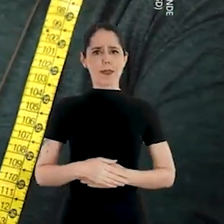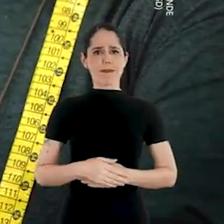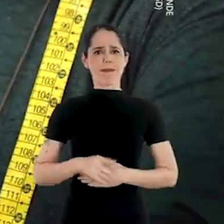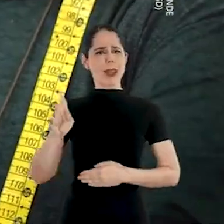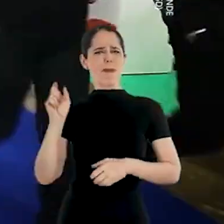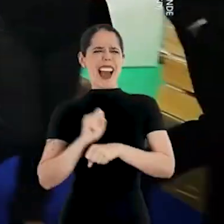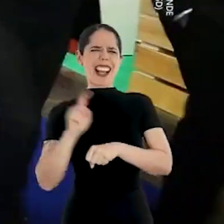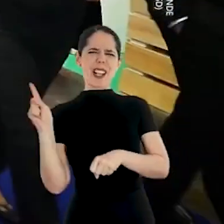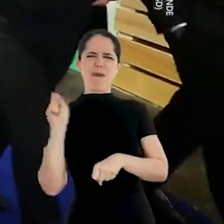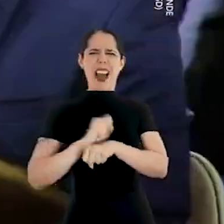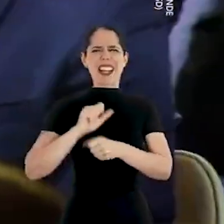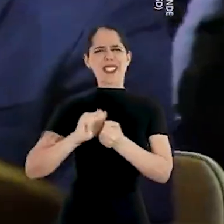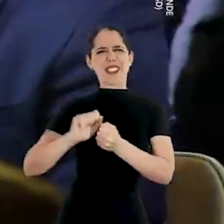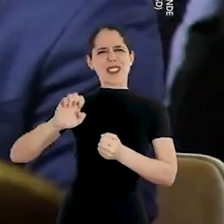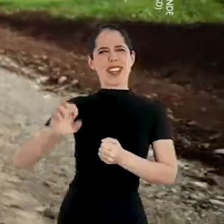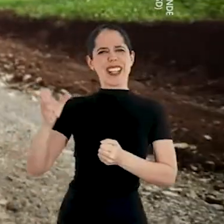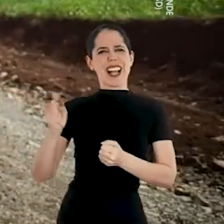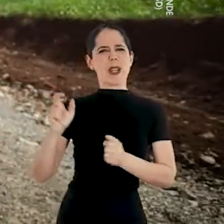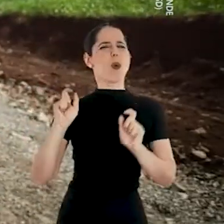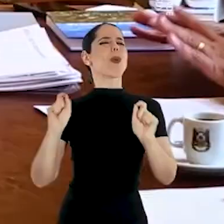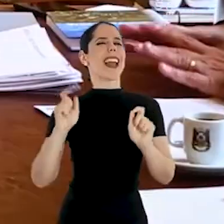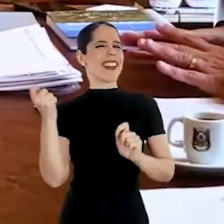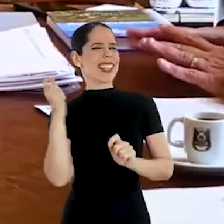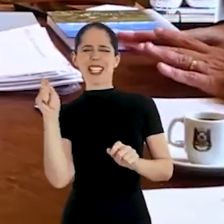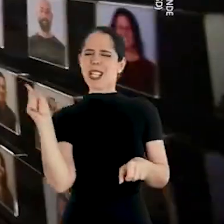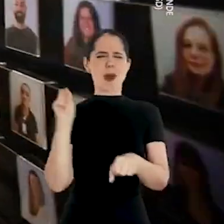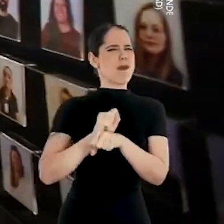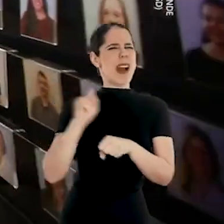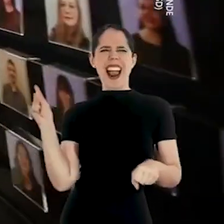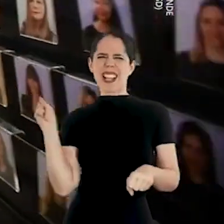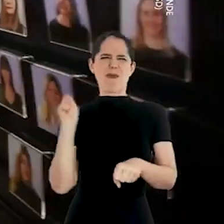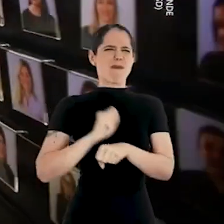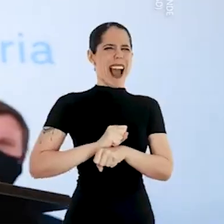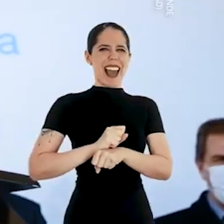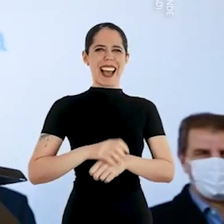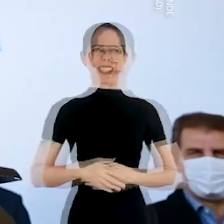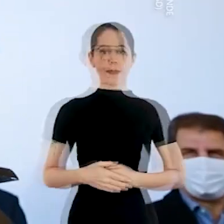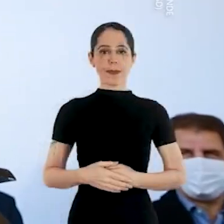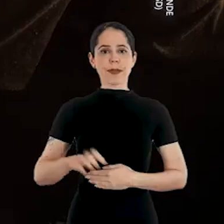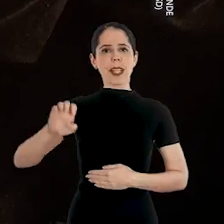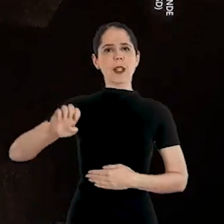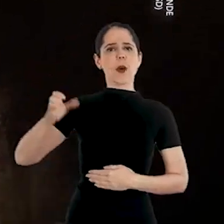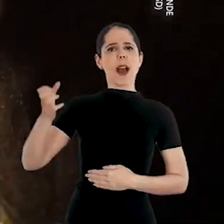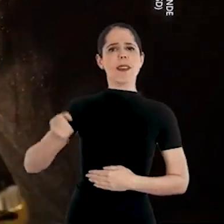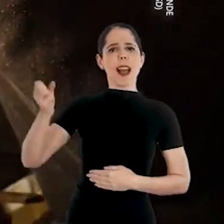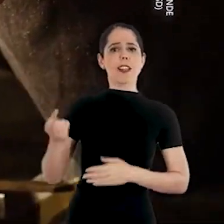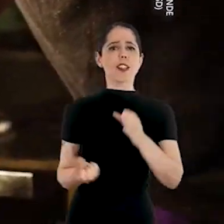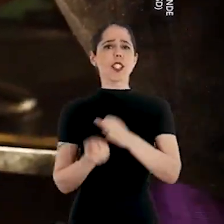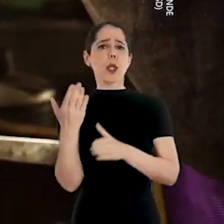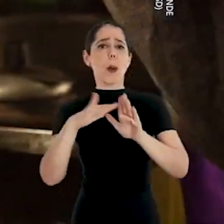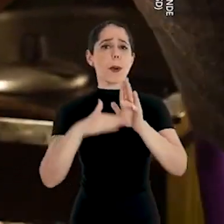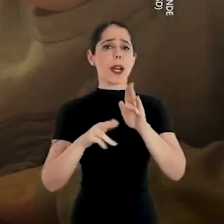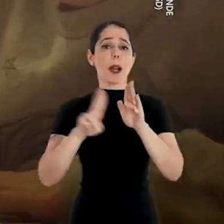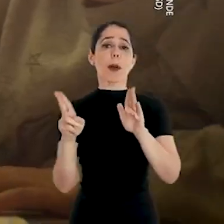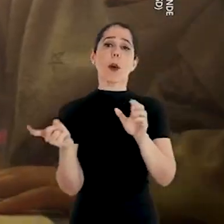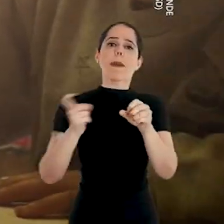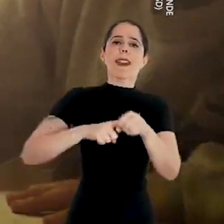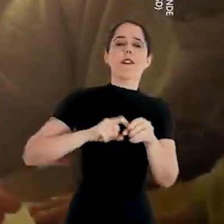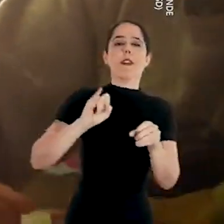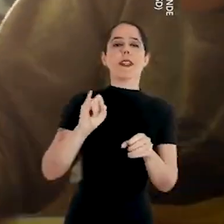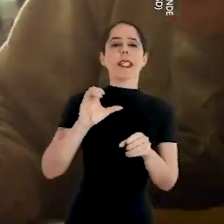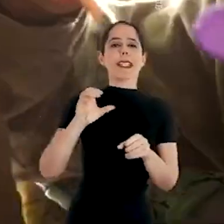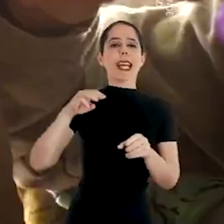próximo governo. Não para, não para com o Eduardo, o Rio Grande. Não para, não para. Eduardo criou o Devolve